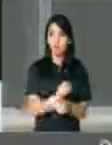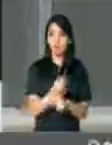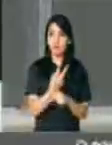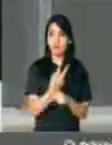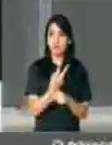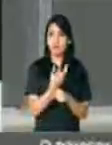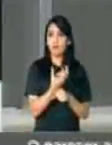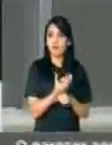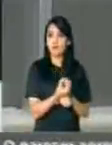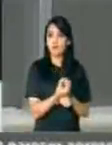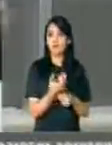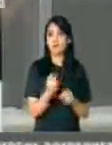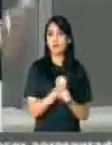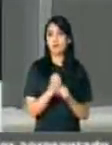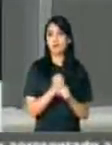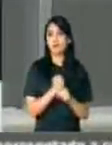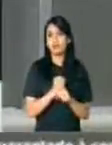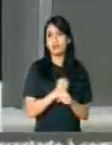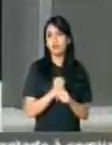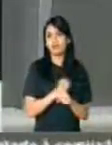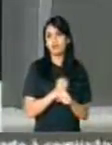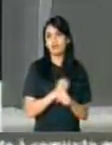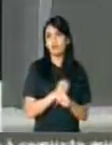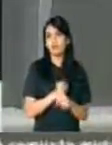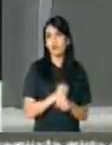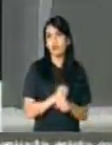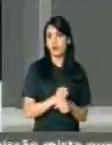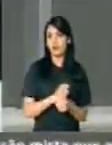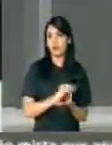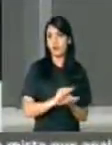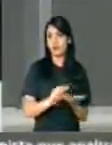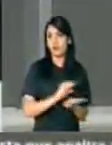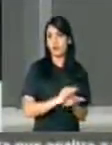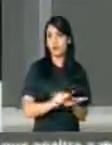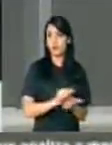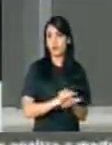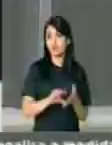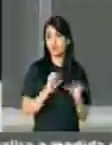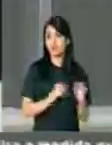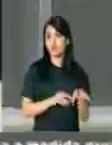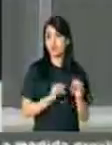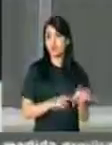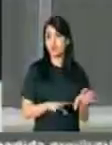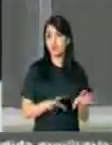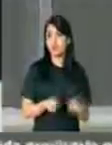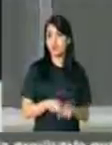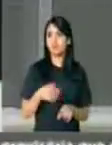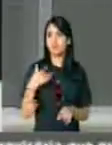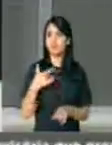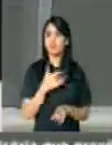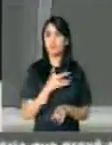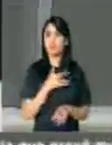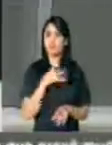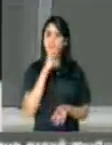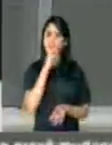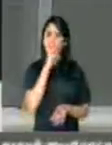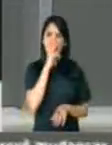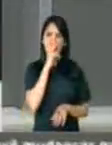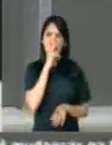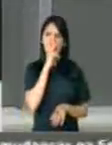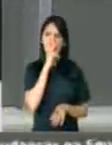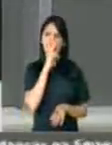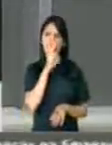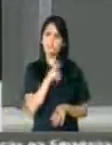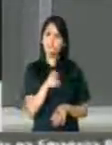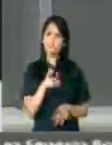aplicações nas políticas públicas da educação e da saúde? Então, pareceu-me uma